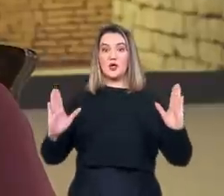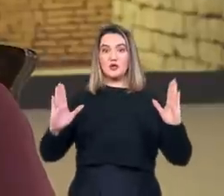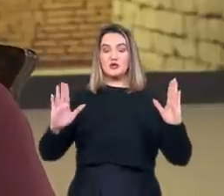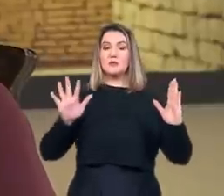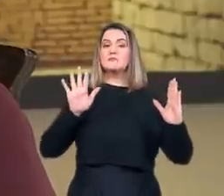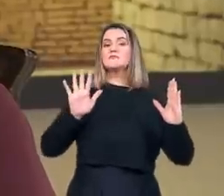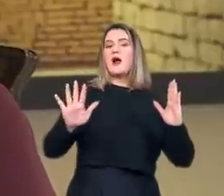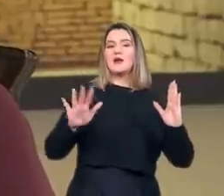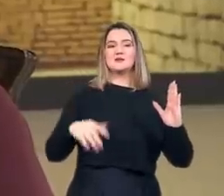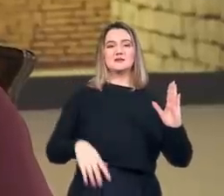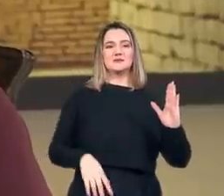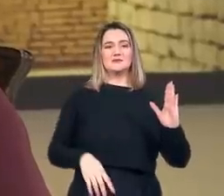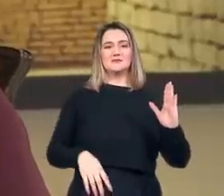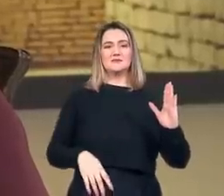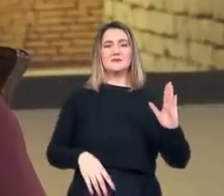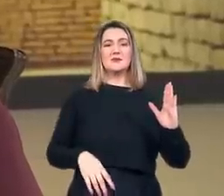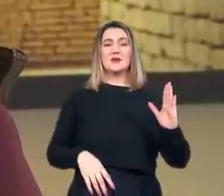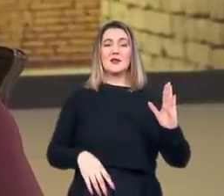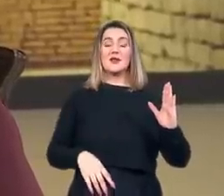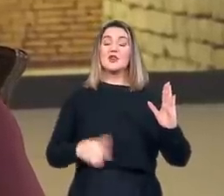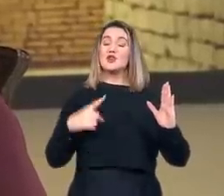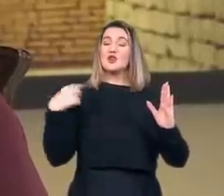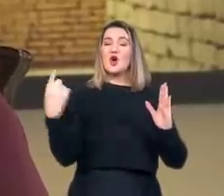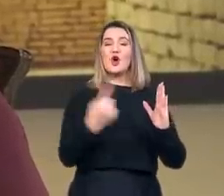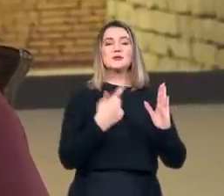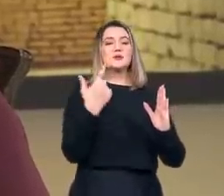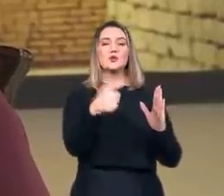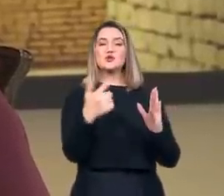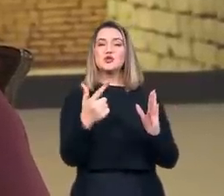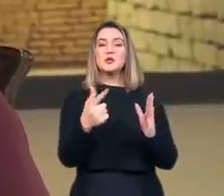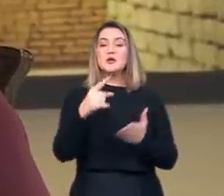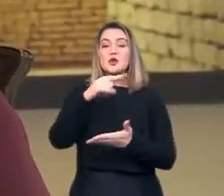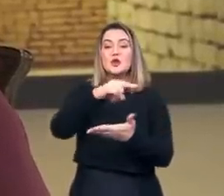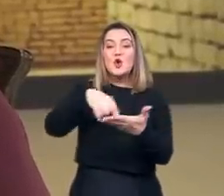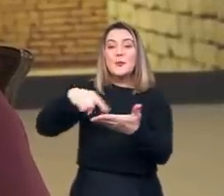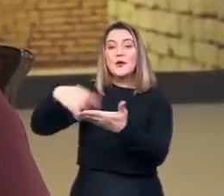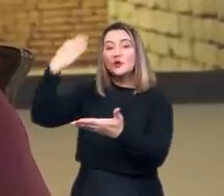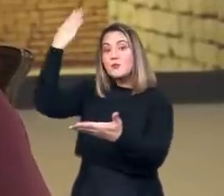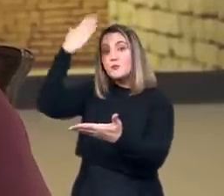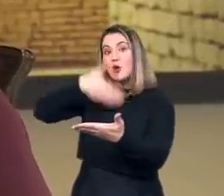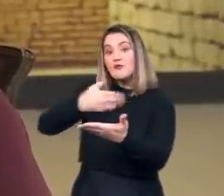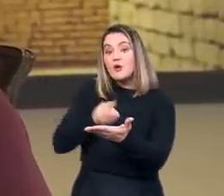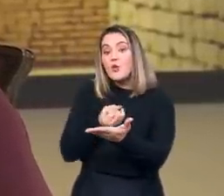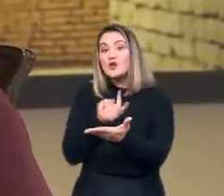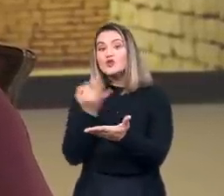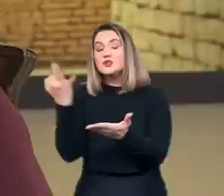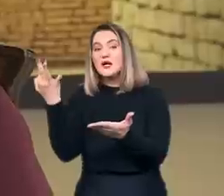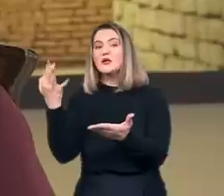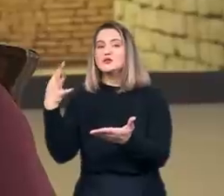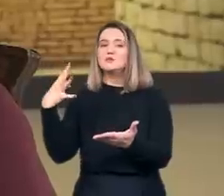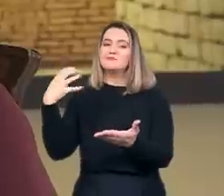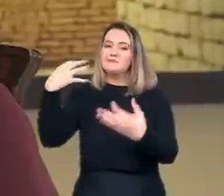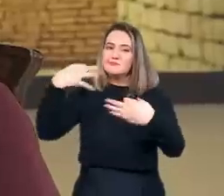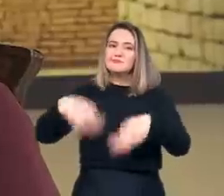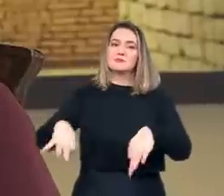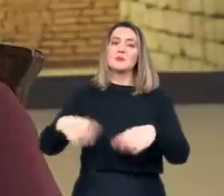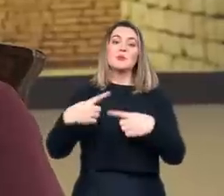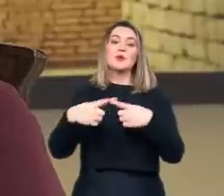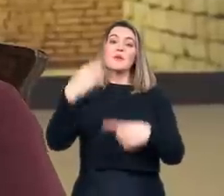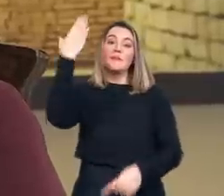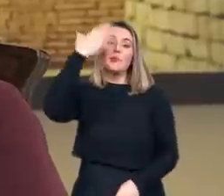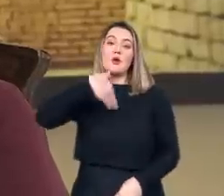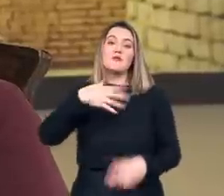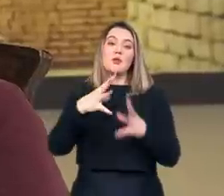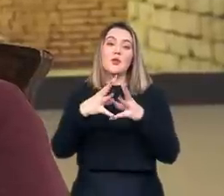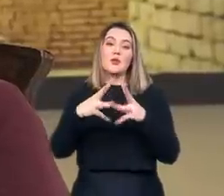Inquisição, pois, abro aspas, em muitos casos nós não dispunhamos de provas, as provas simplesmente